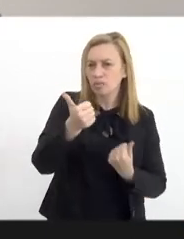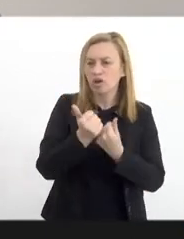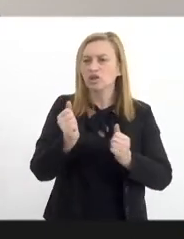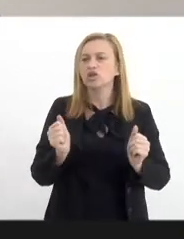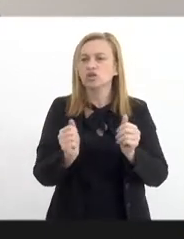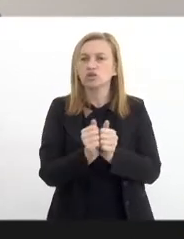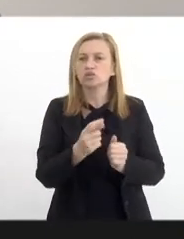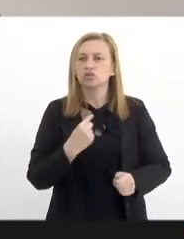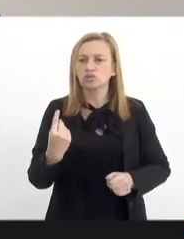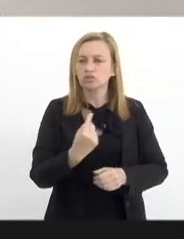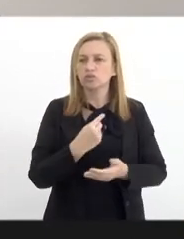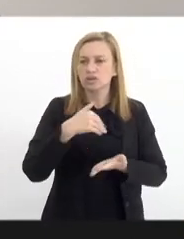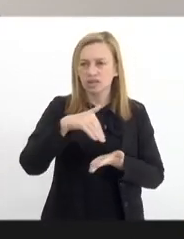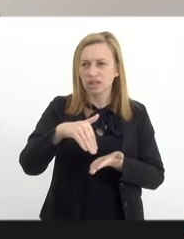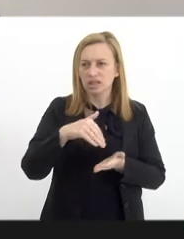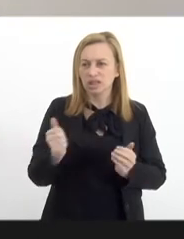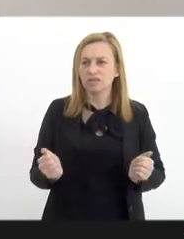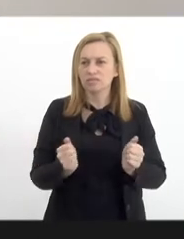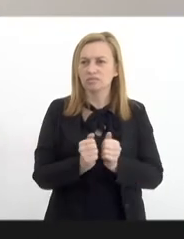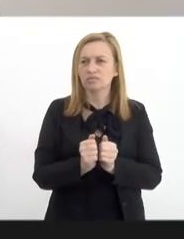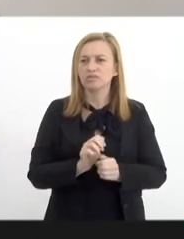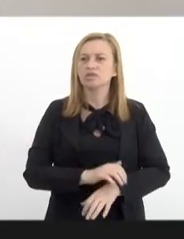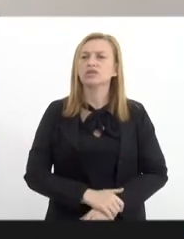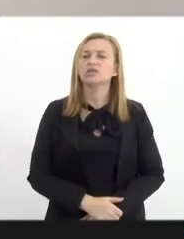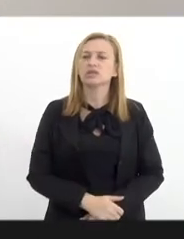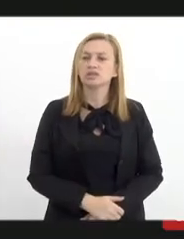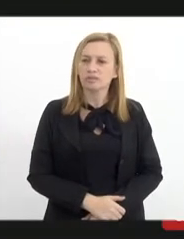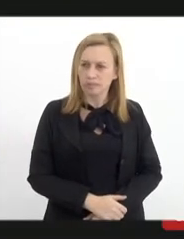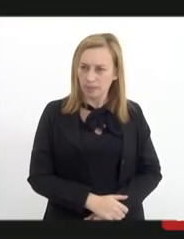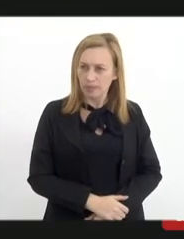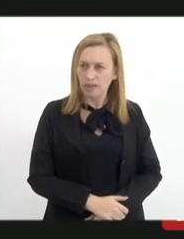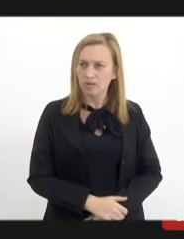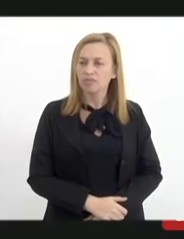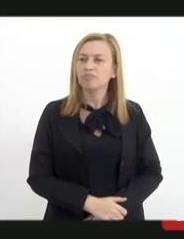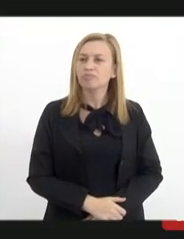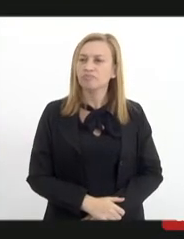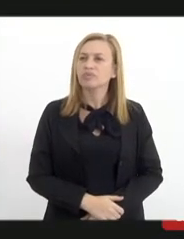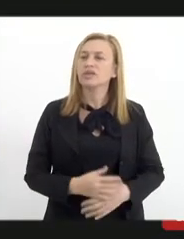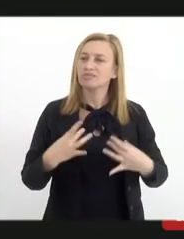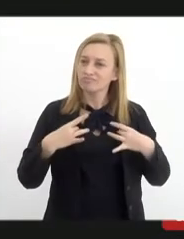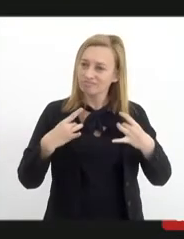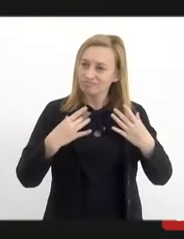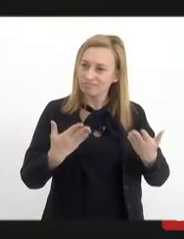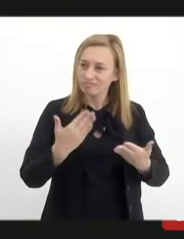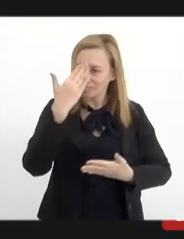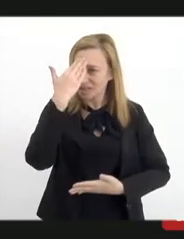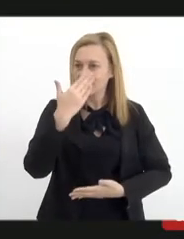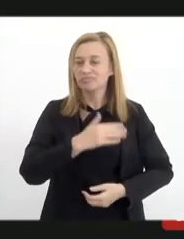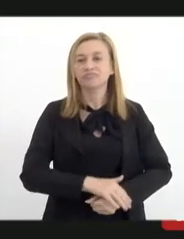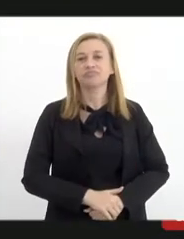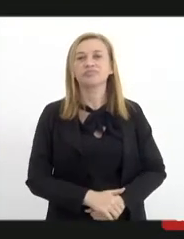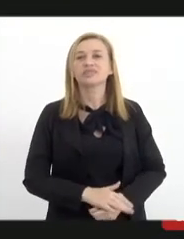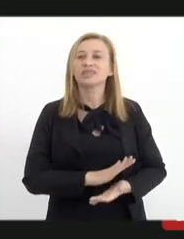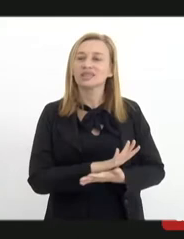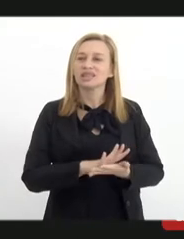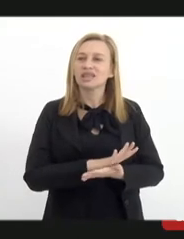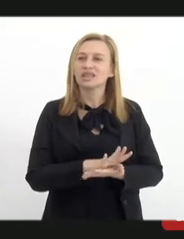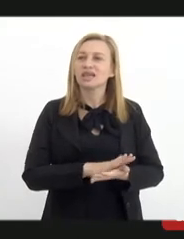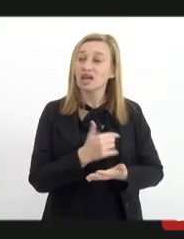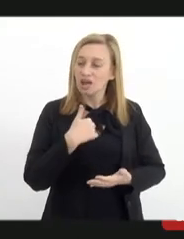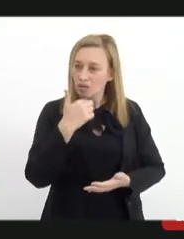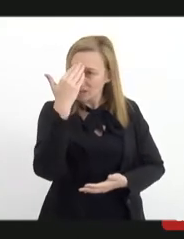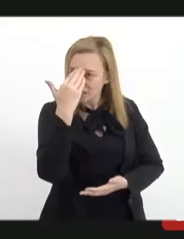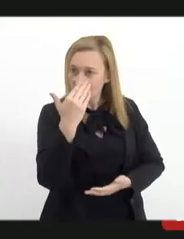ao nosso subsecretário. Obrigado. Estamos à disposição, obrigado. Nada, eu que